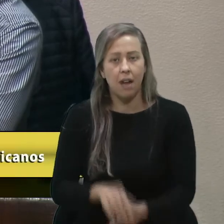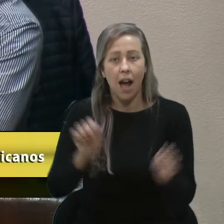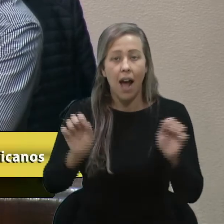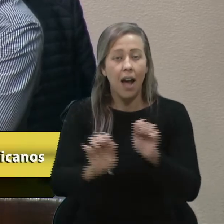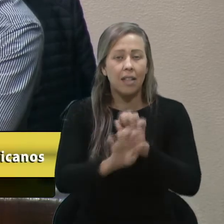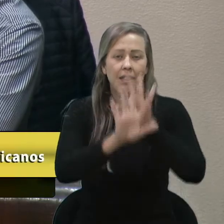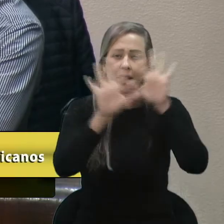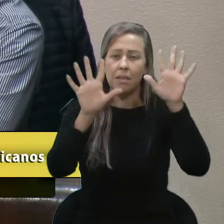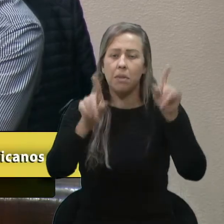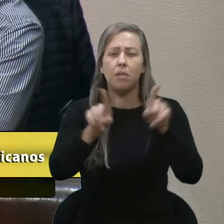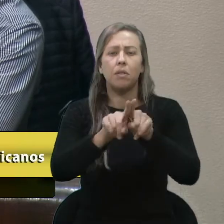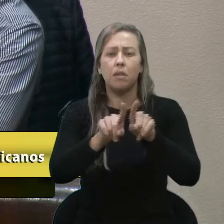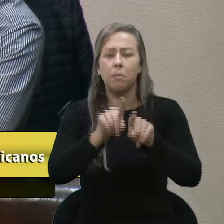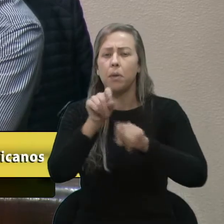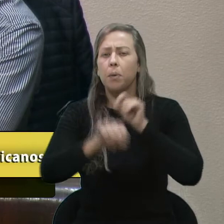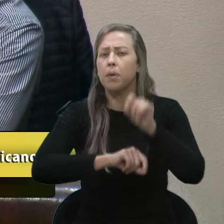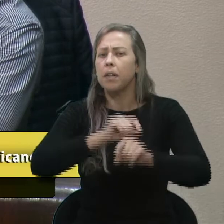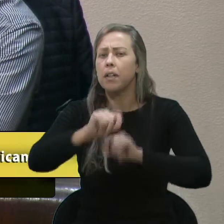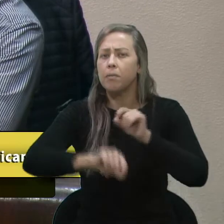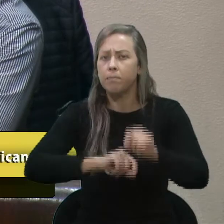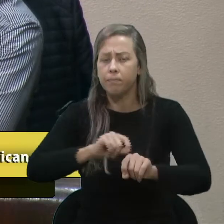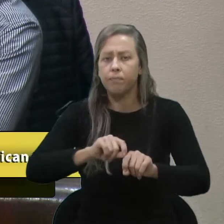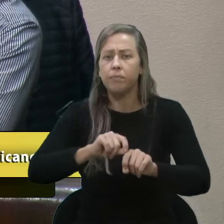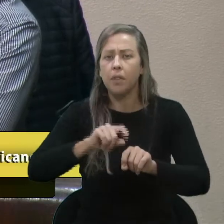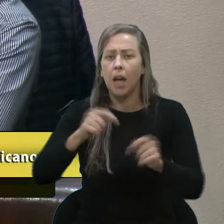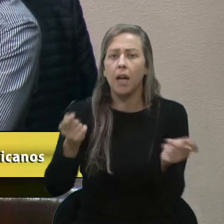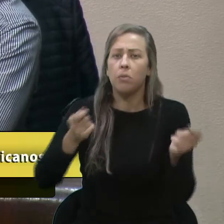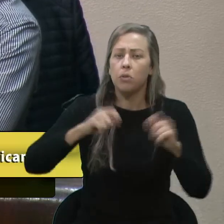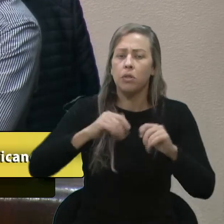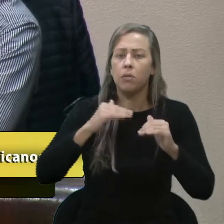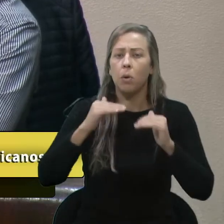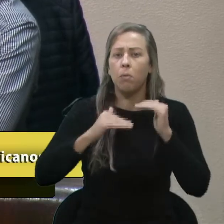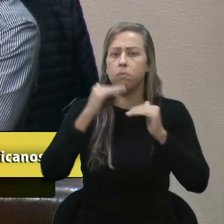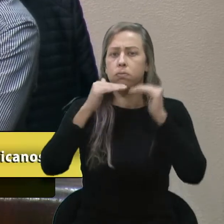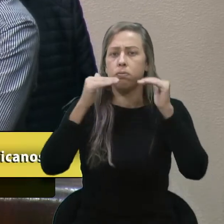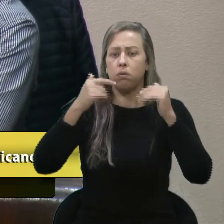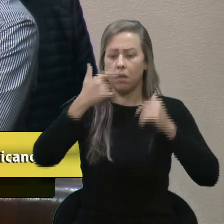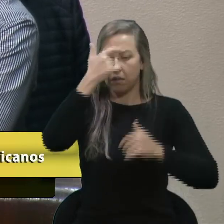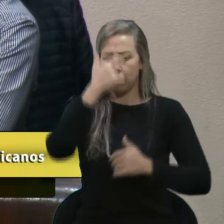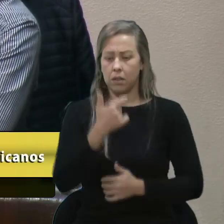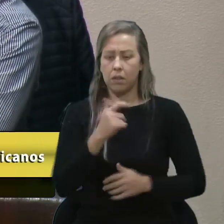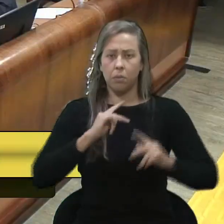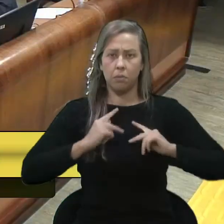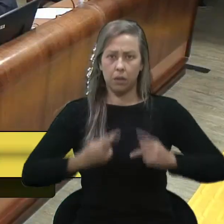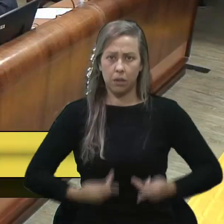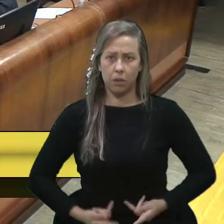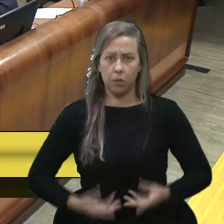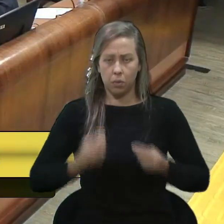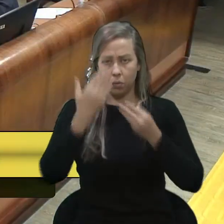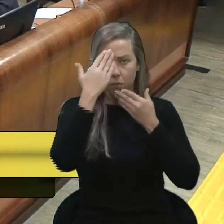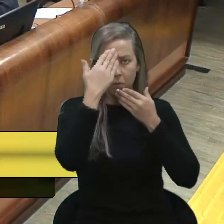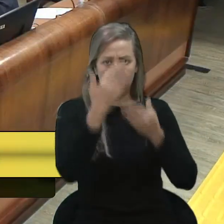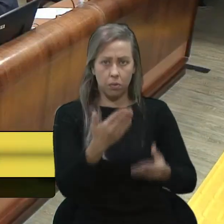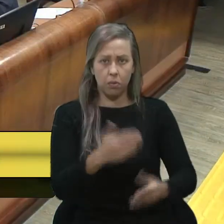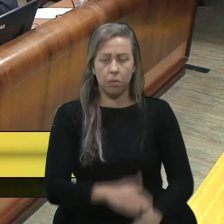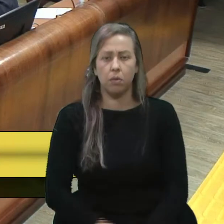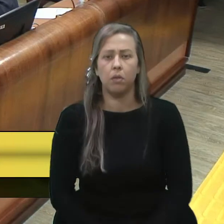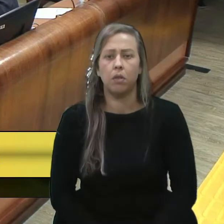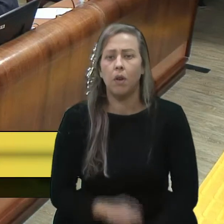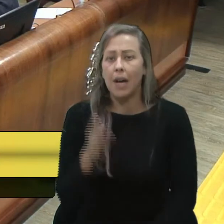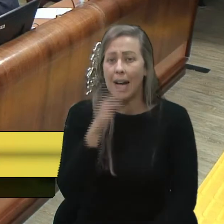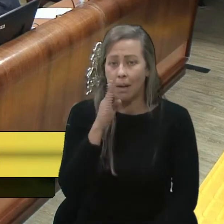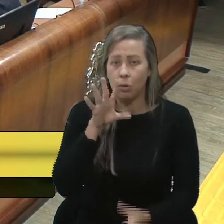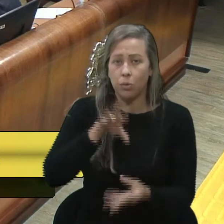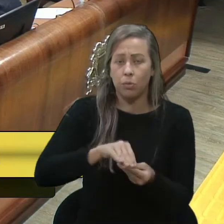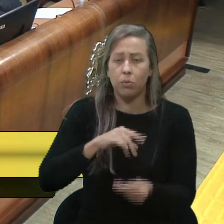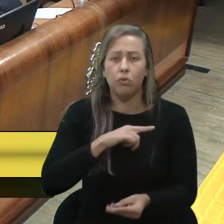esclarecimentos a qual vai fazer com que possamos crescer como pessoas. Muito obrigado. Eu que agradeço. Vereador, e rapidinho, então,